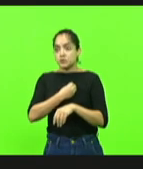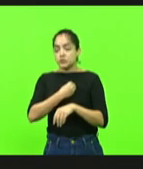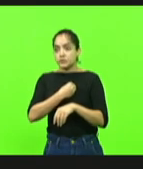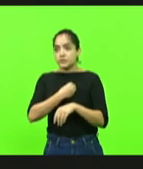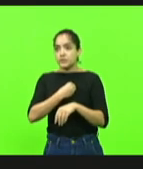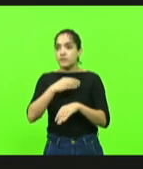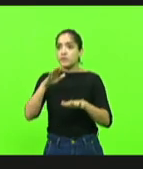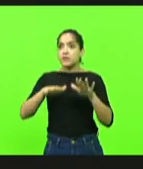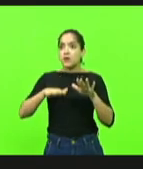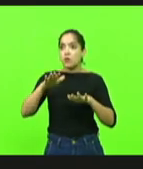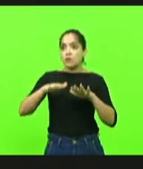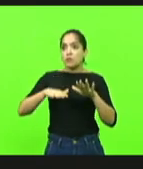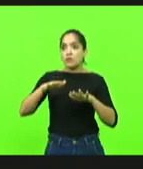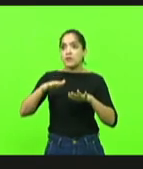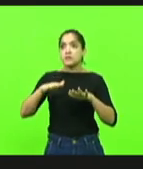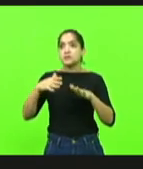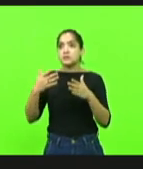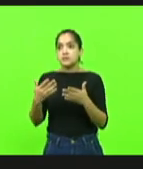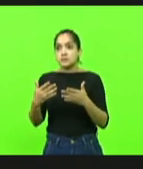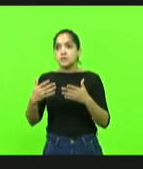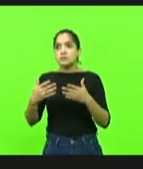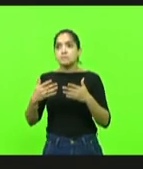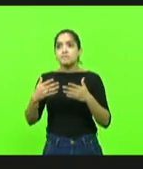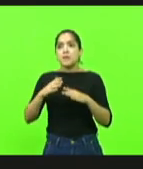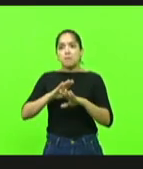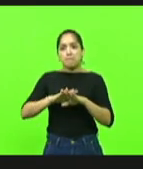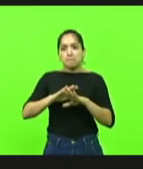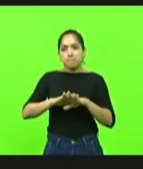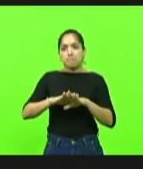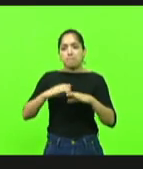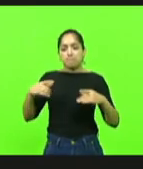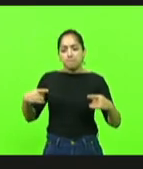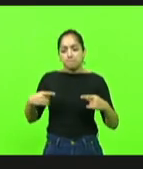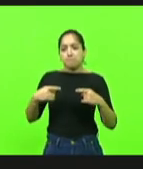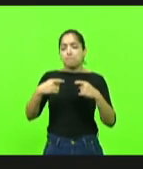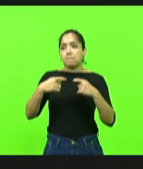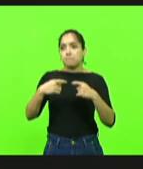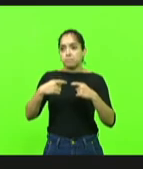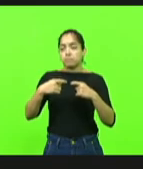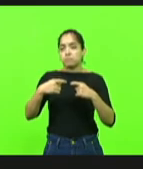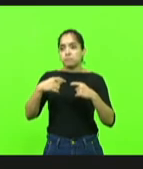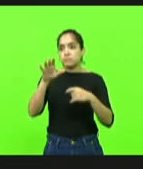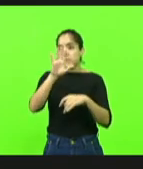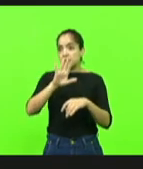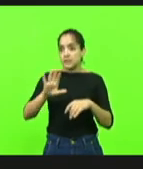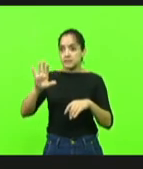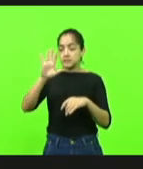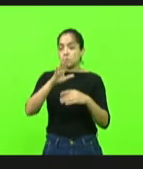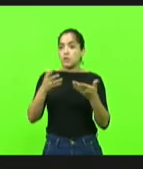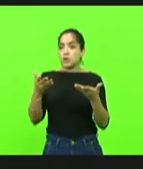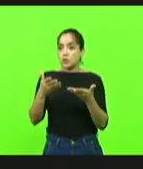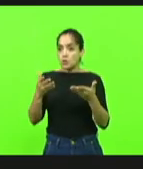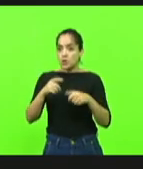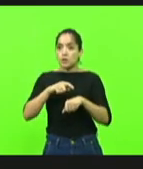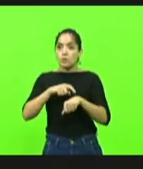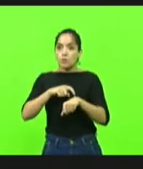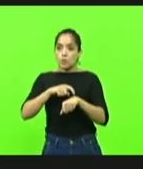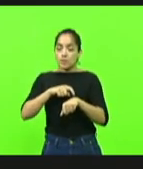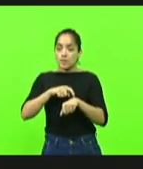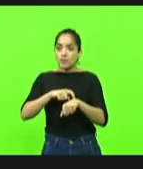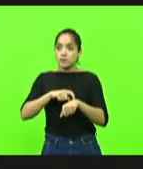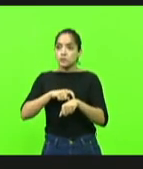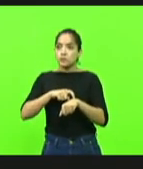Talvez uma das maiores batalhas ideológicas travadas na nação e é um momento onde nós temos que